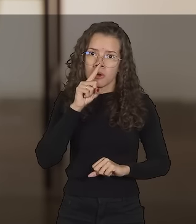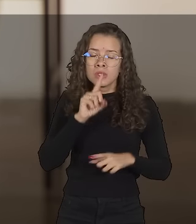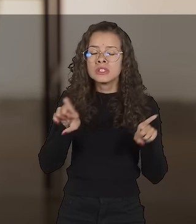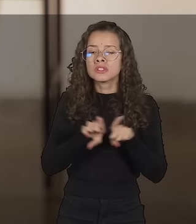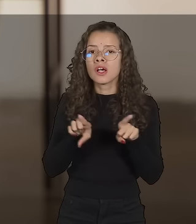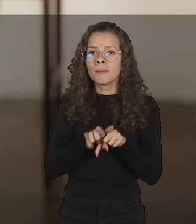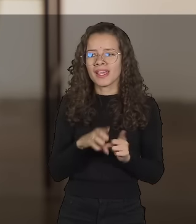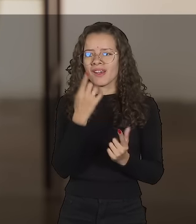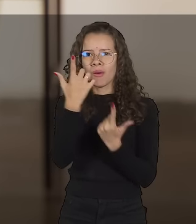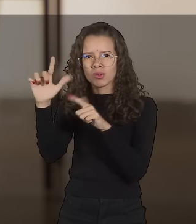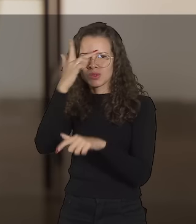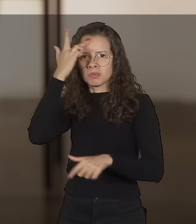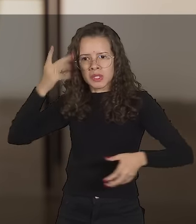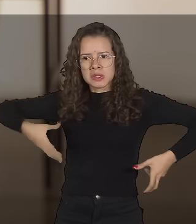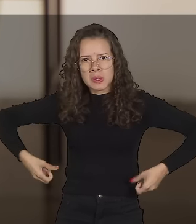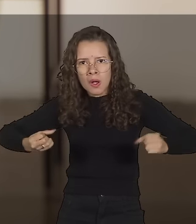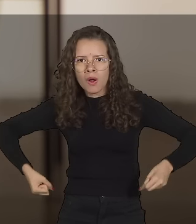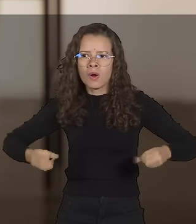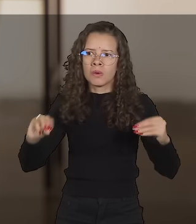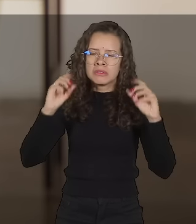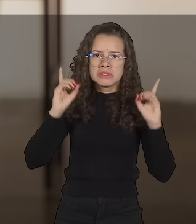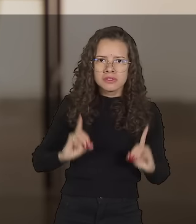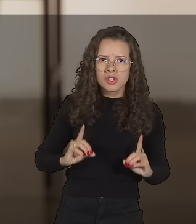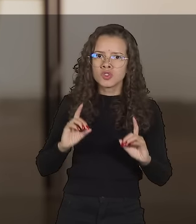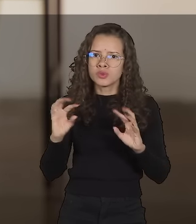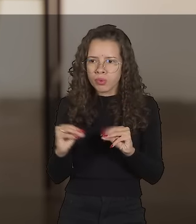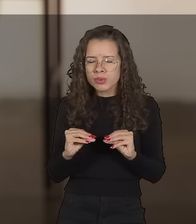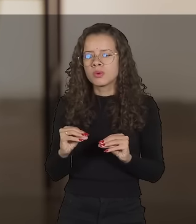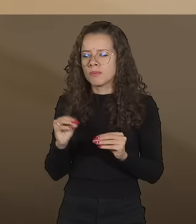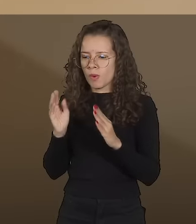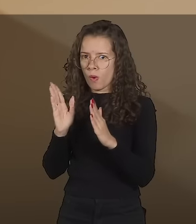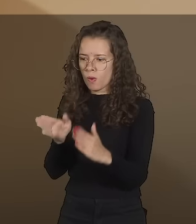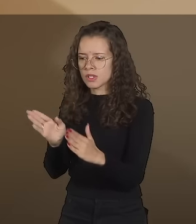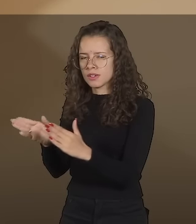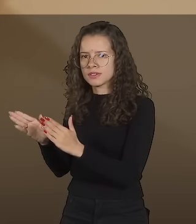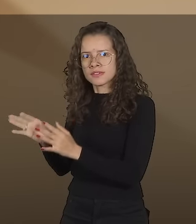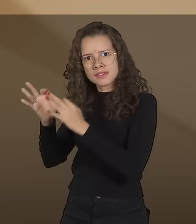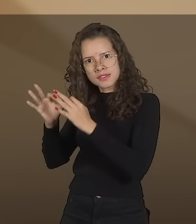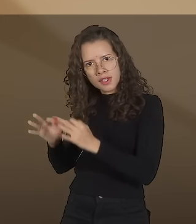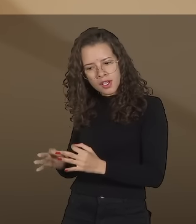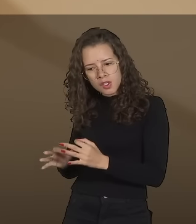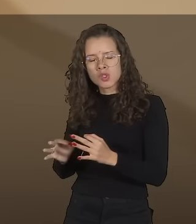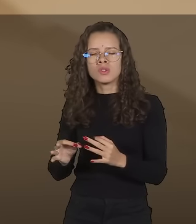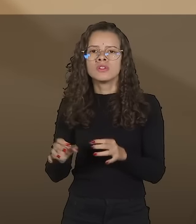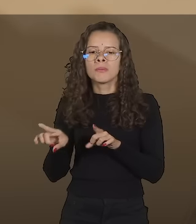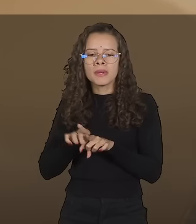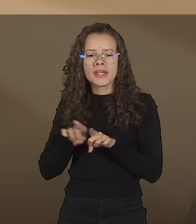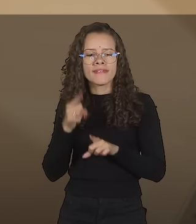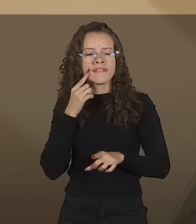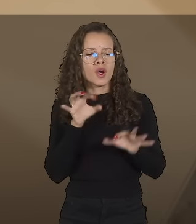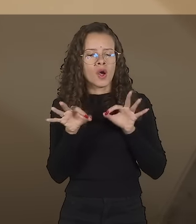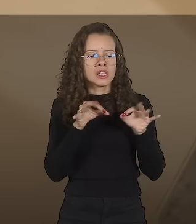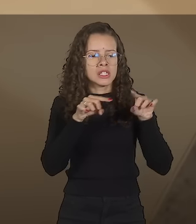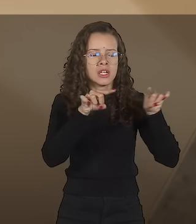espaço para a circulação de pessoas com deficiência ou mobilidade reduzida. Reserve um local para que a eleitora